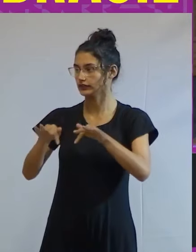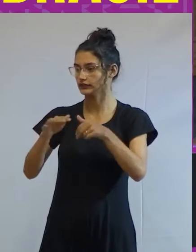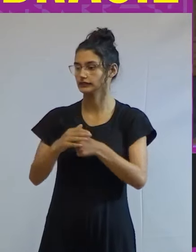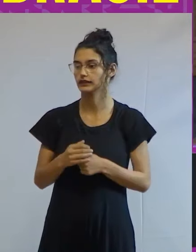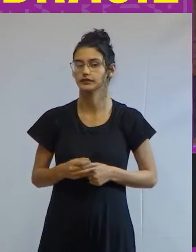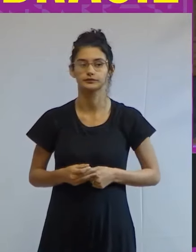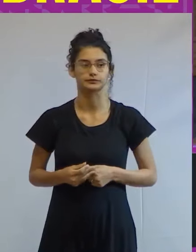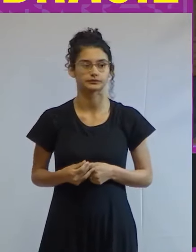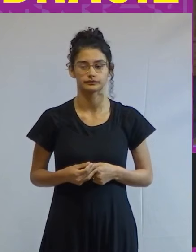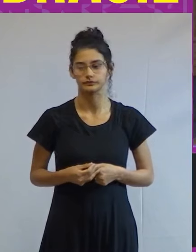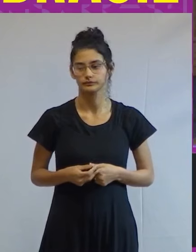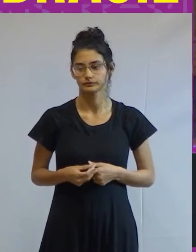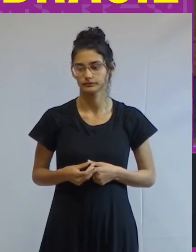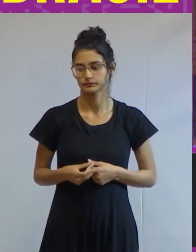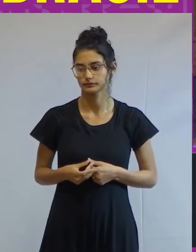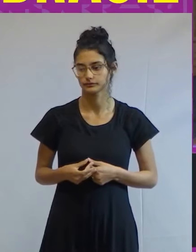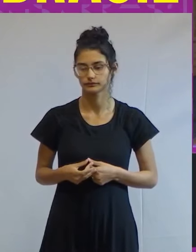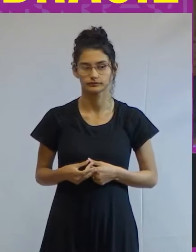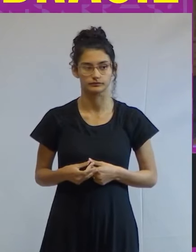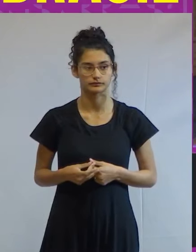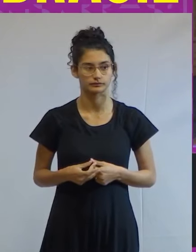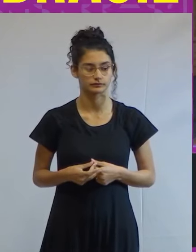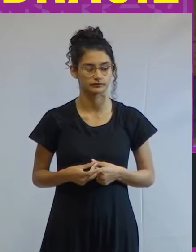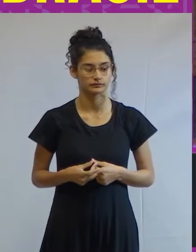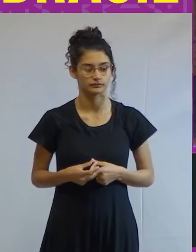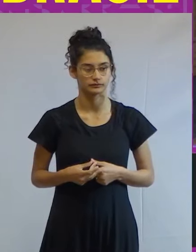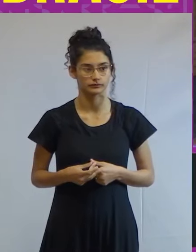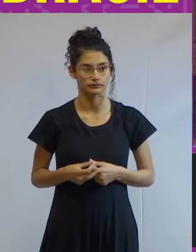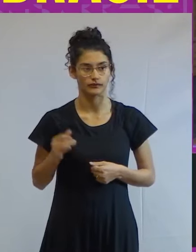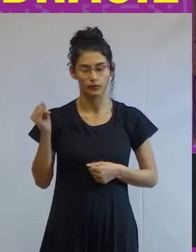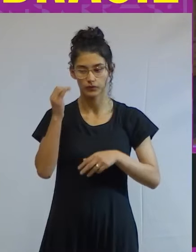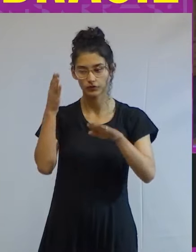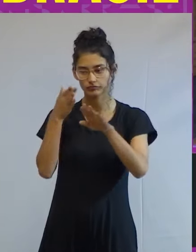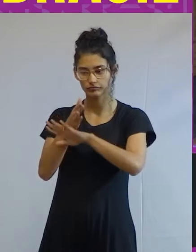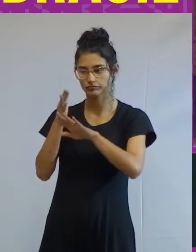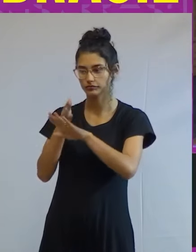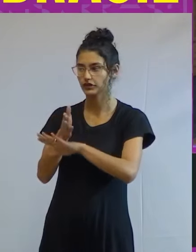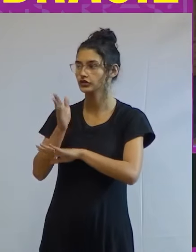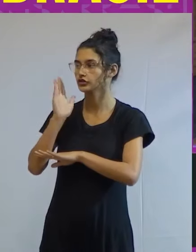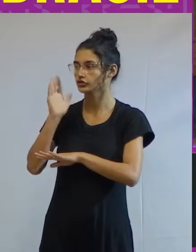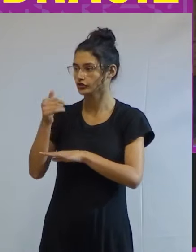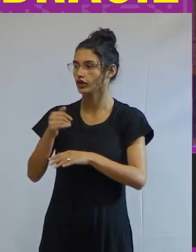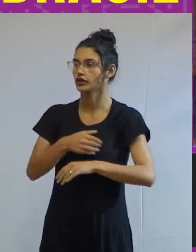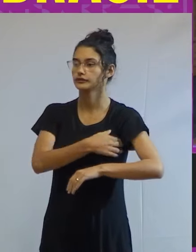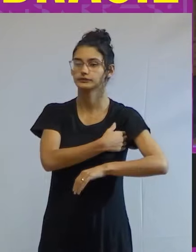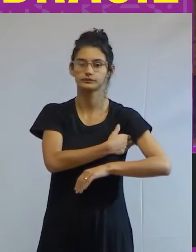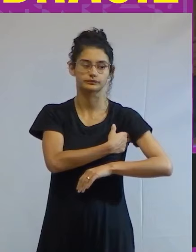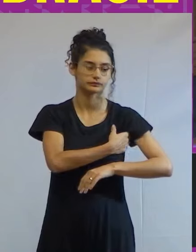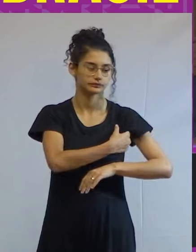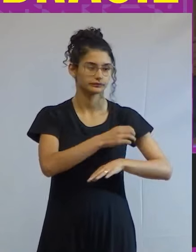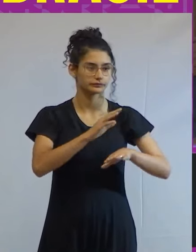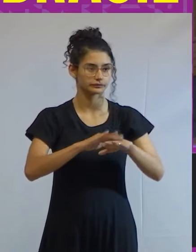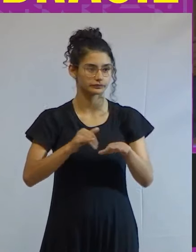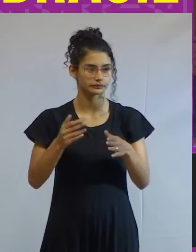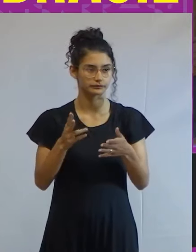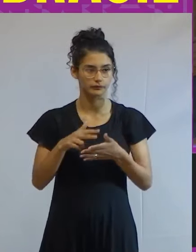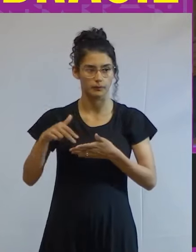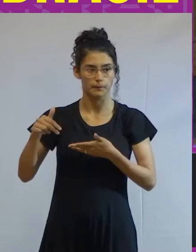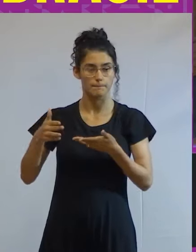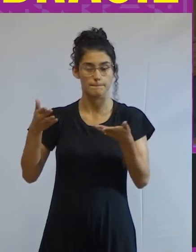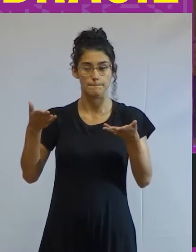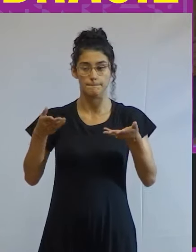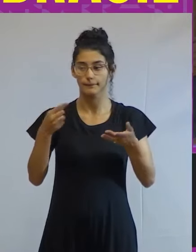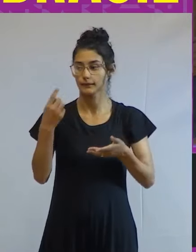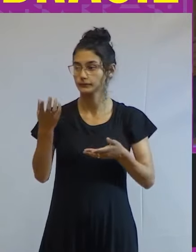importantes participantes, a gente já vai chamá-los aqui. O